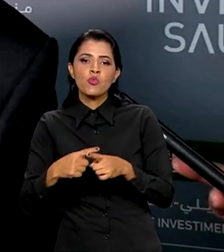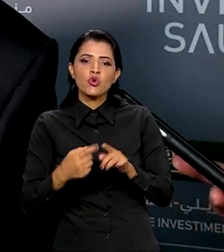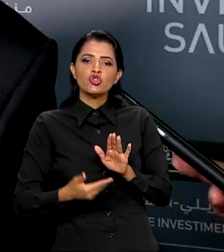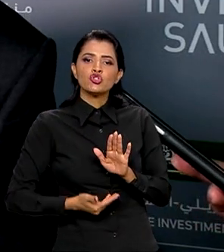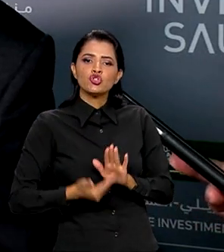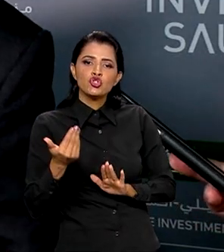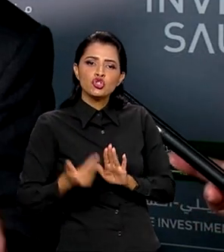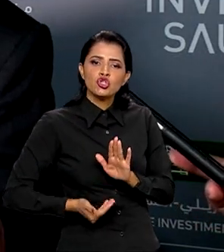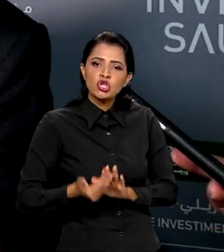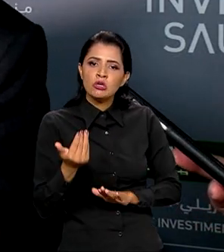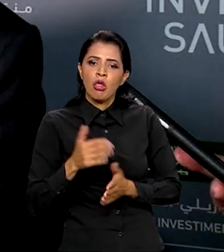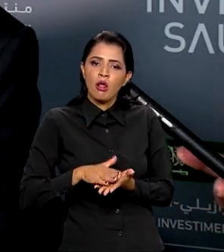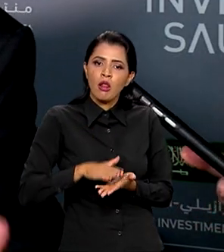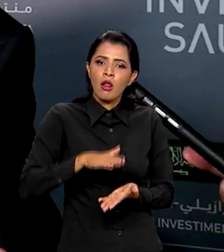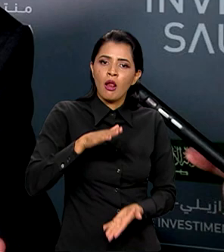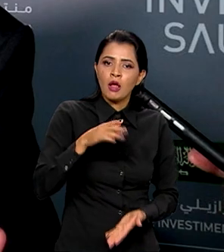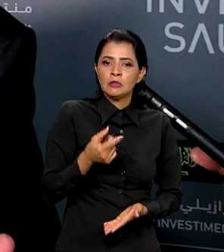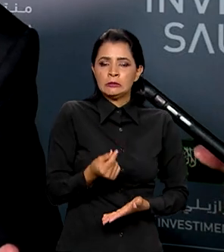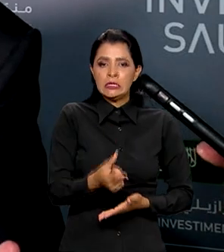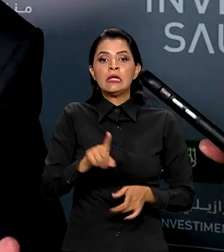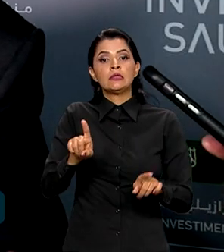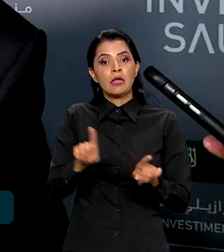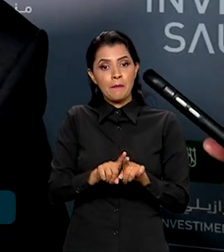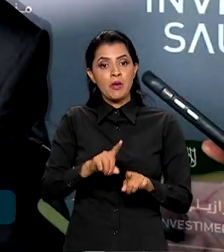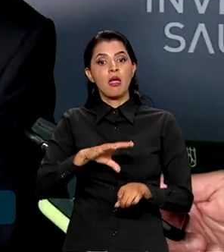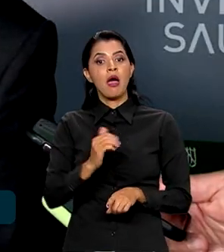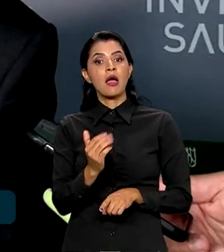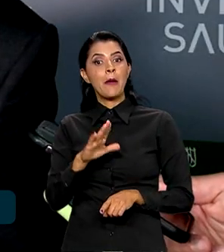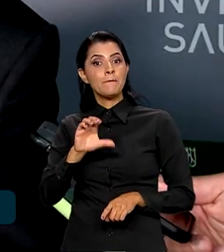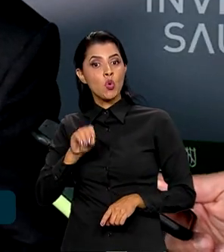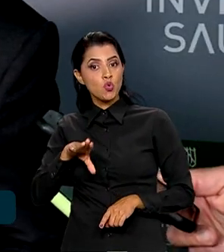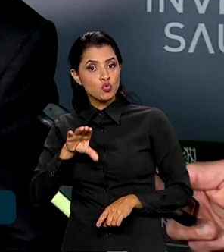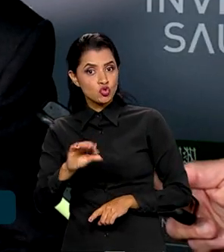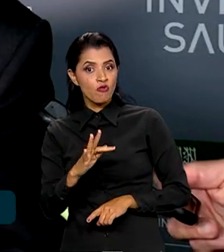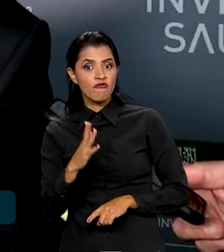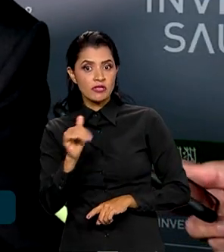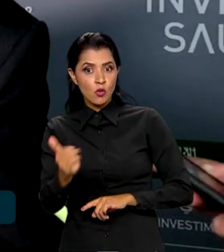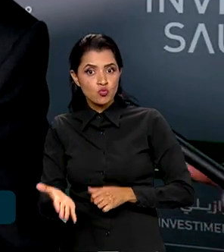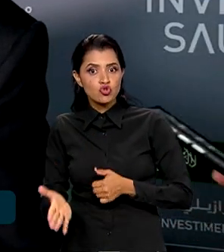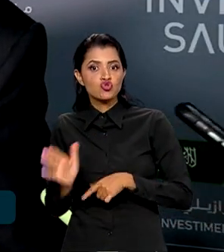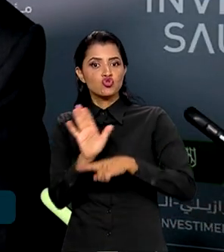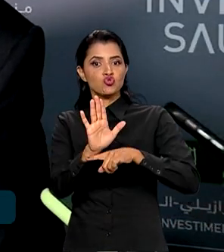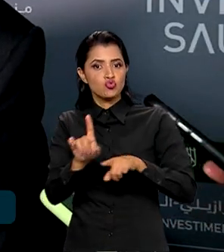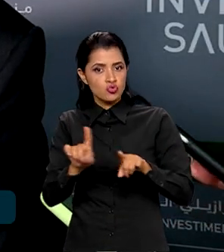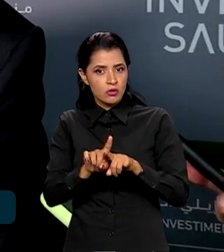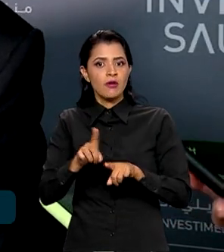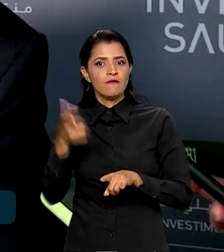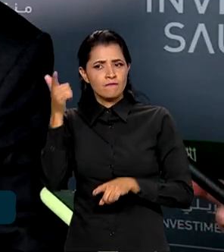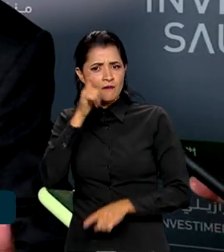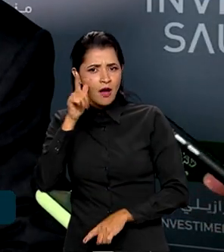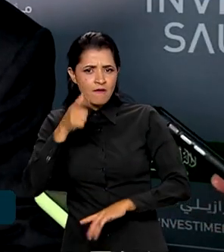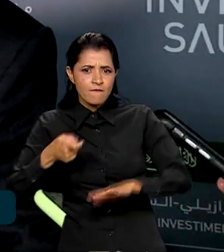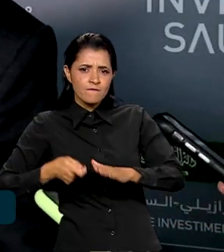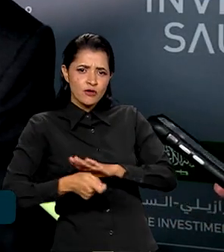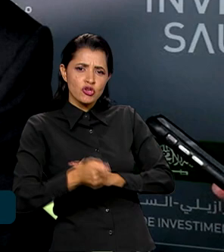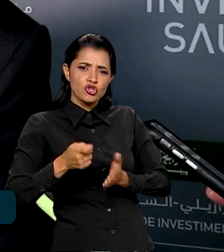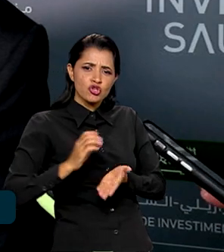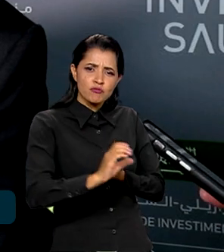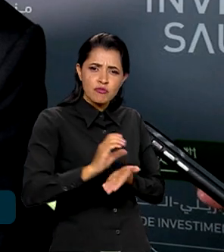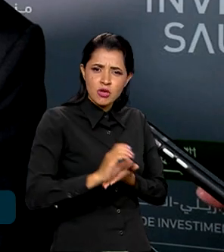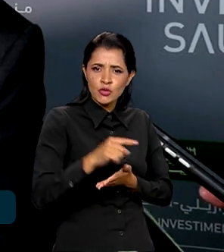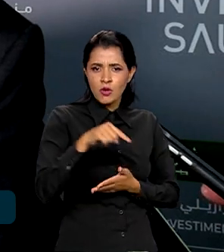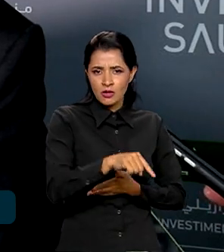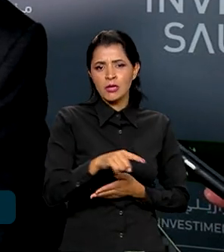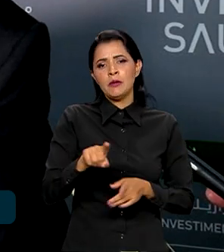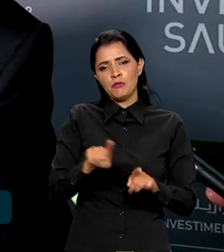cumulatividade. O arcabouço fiscal ajuda, então acho que vai trazer mais investimento para o Brasil e também para a